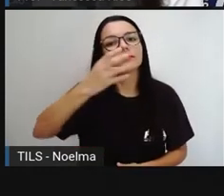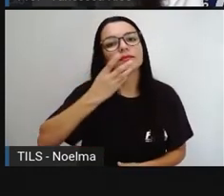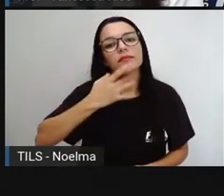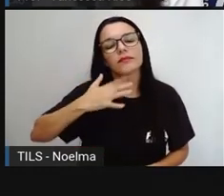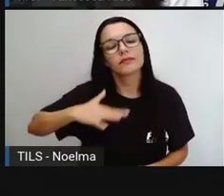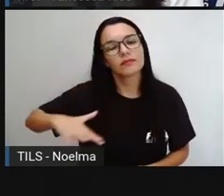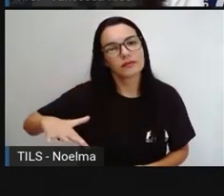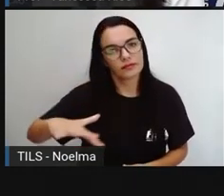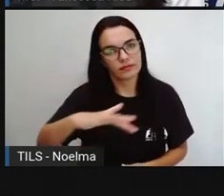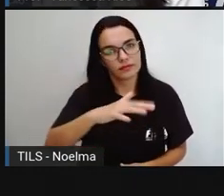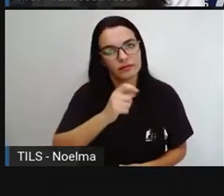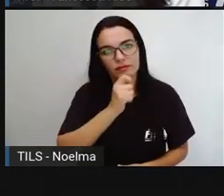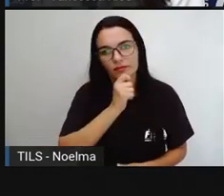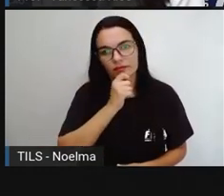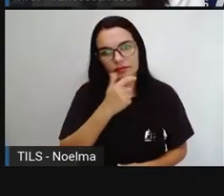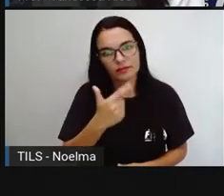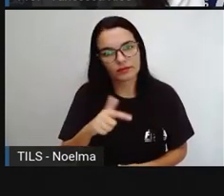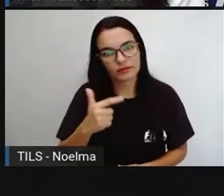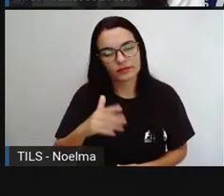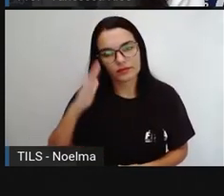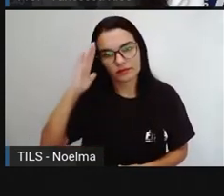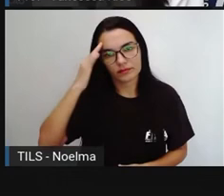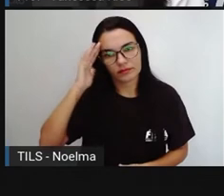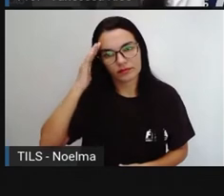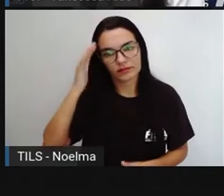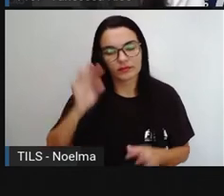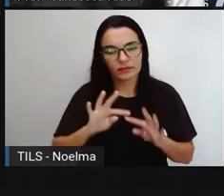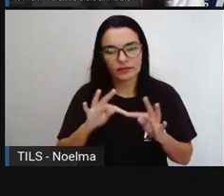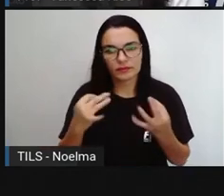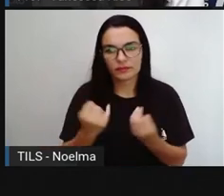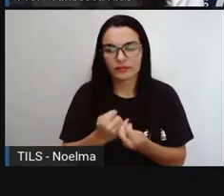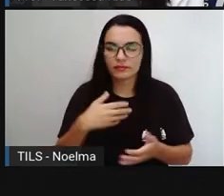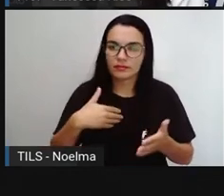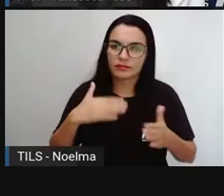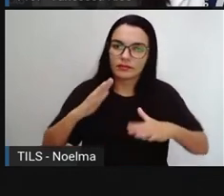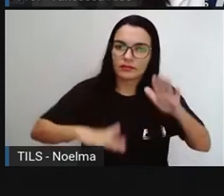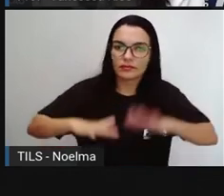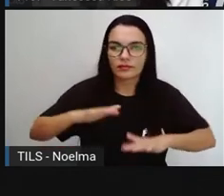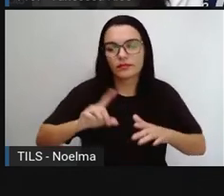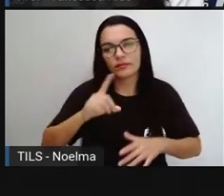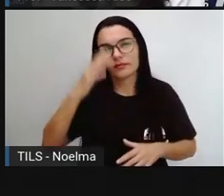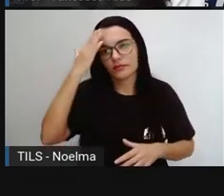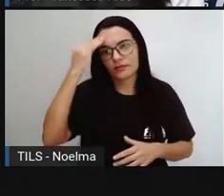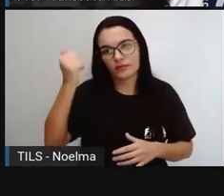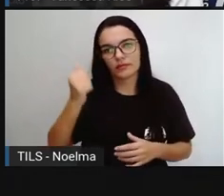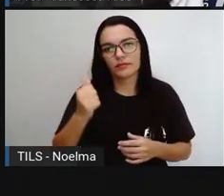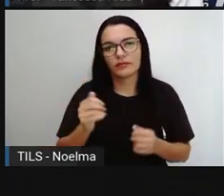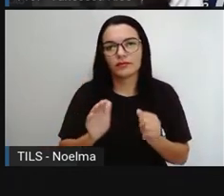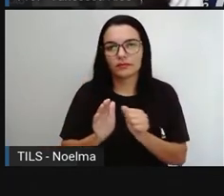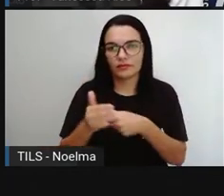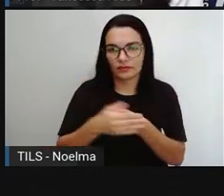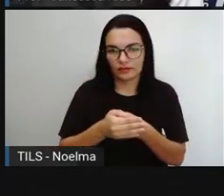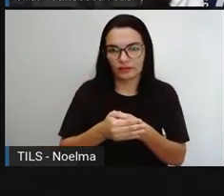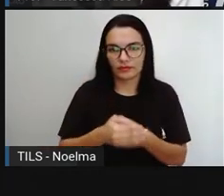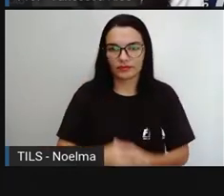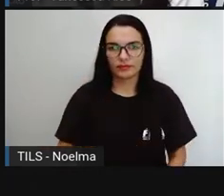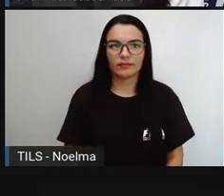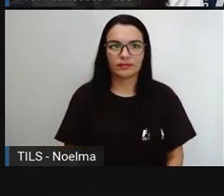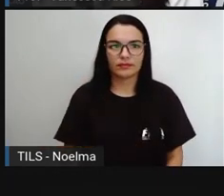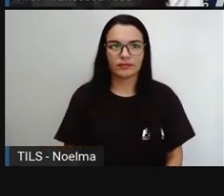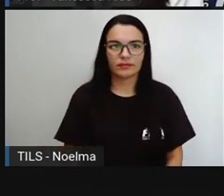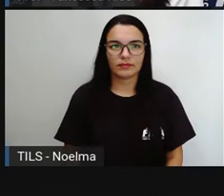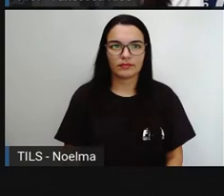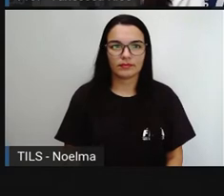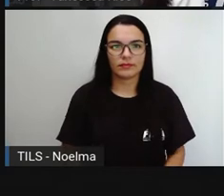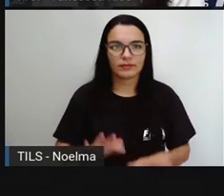daquelas pessoas que ainda não têm uma compreensão total, né? E às vezes nem sabem se defender. E aí,